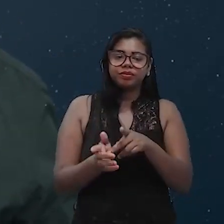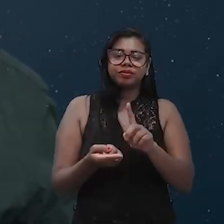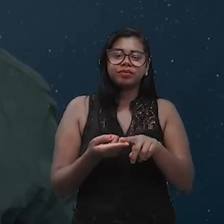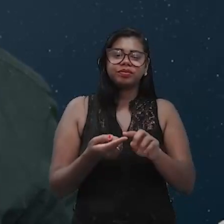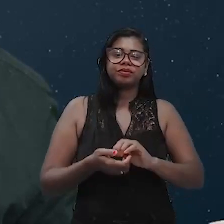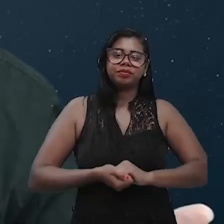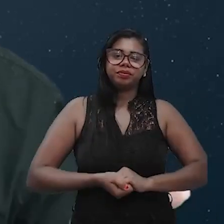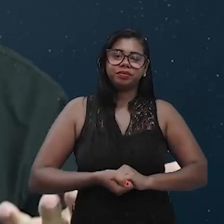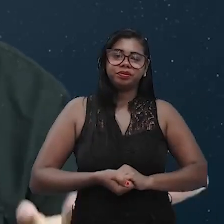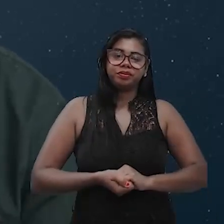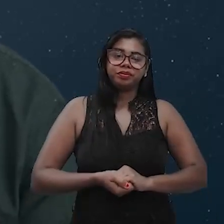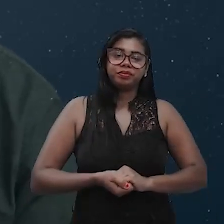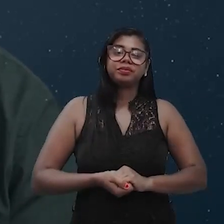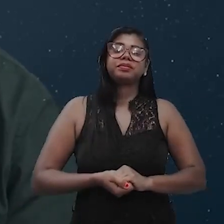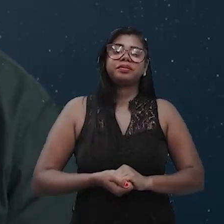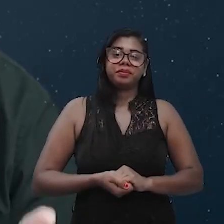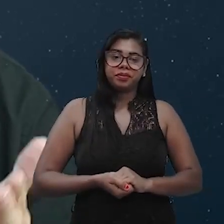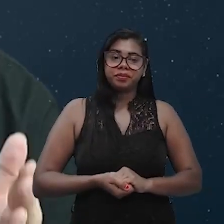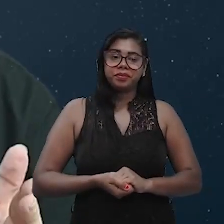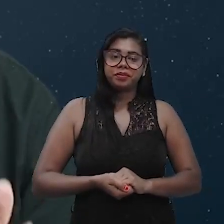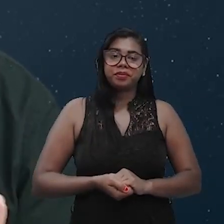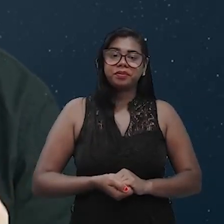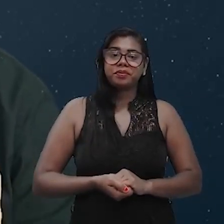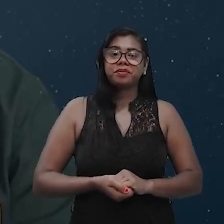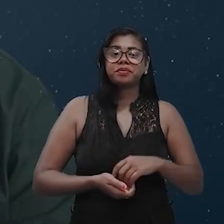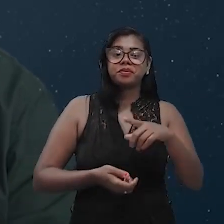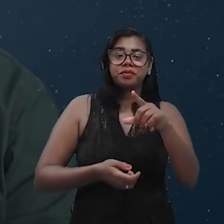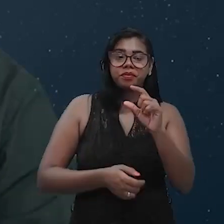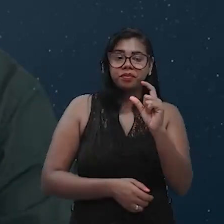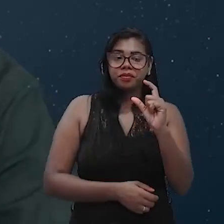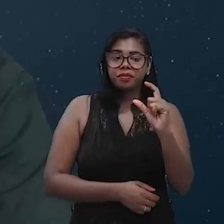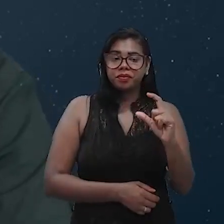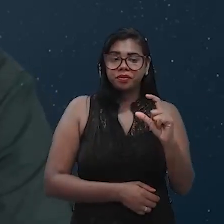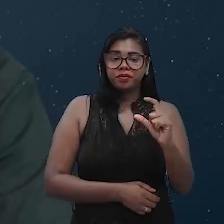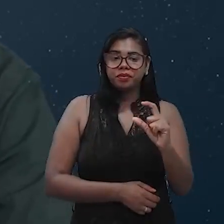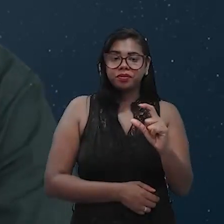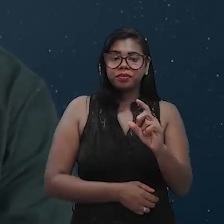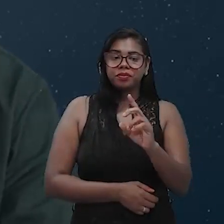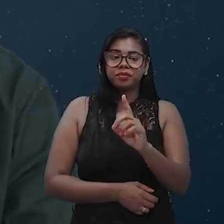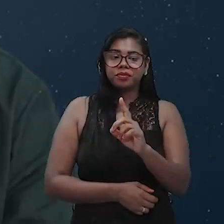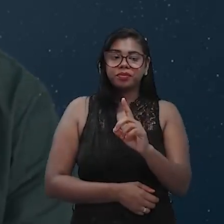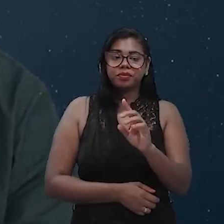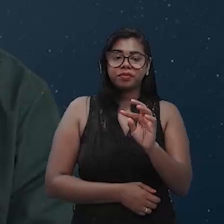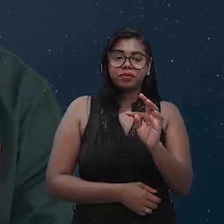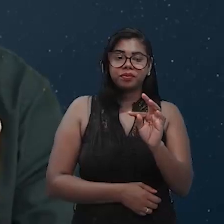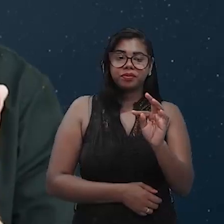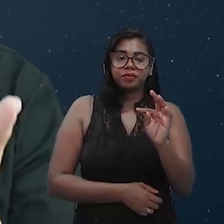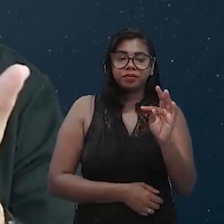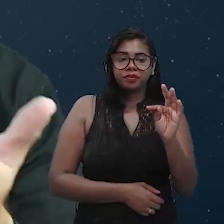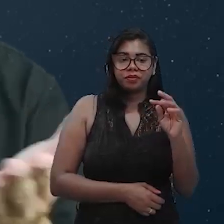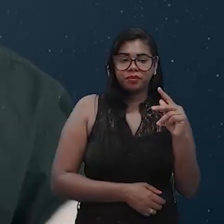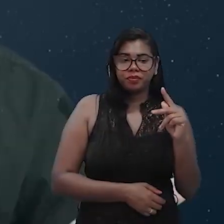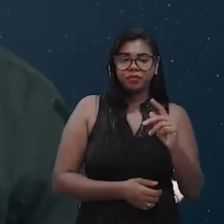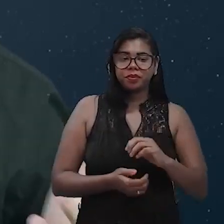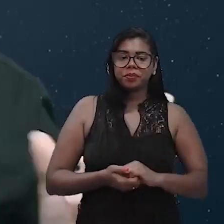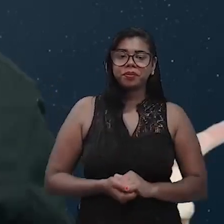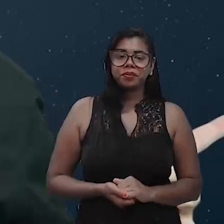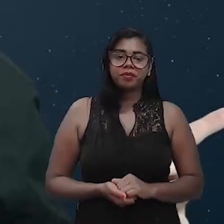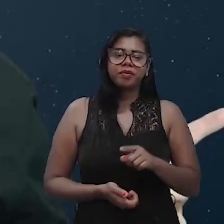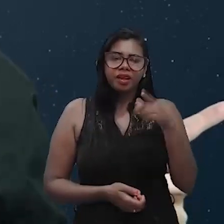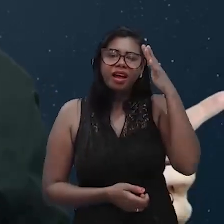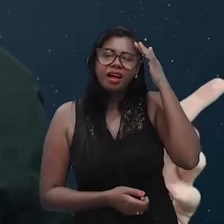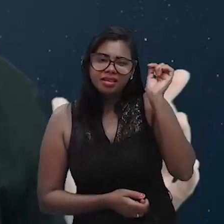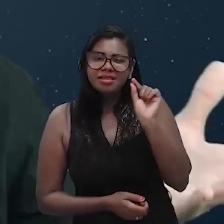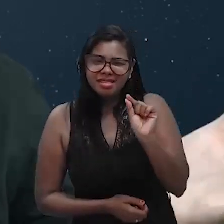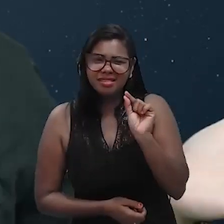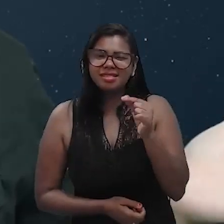Se a gente pegar as primeiras siglas, vamos ter a palavra DDP. A TDP, você deve saber sim, eu sei